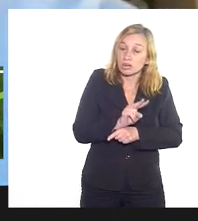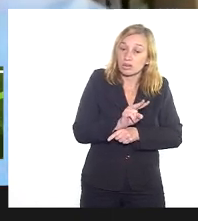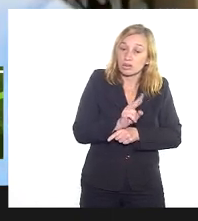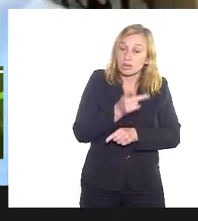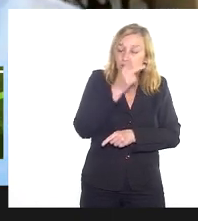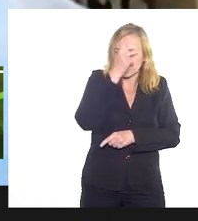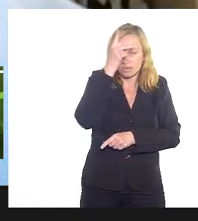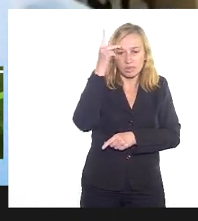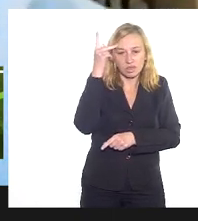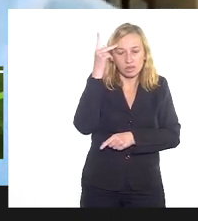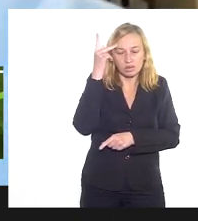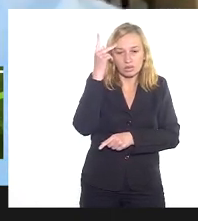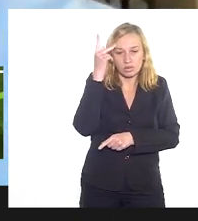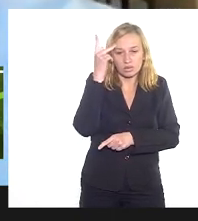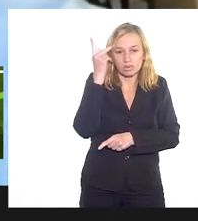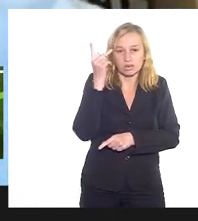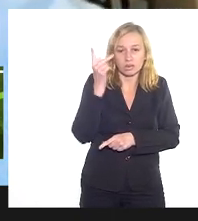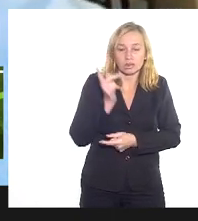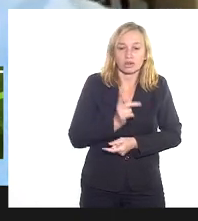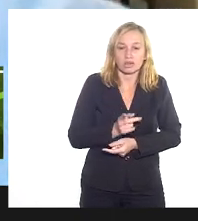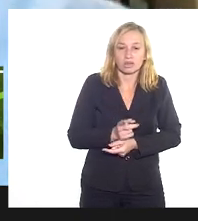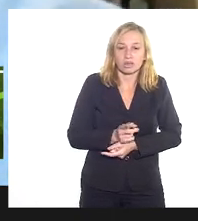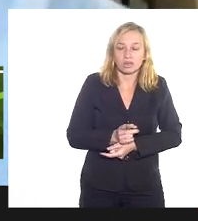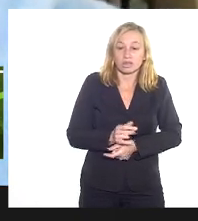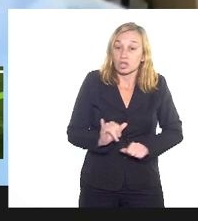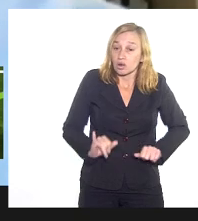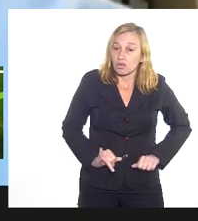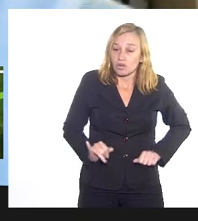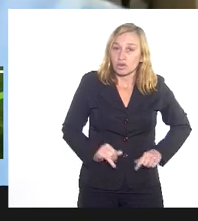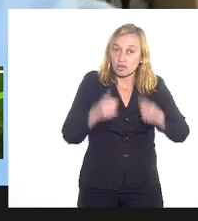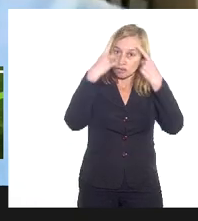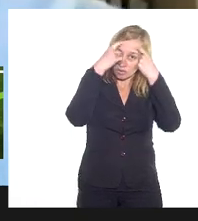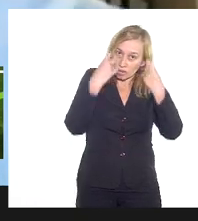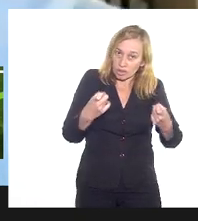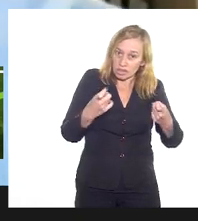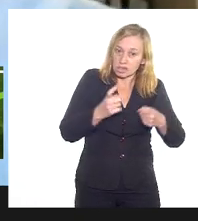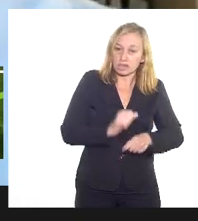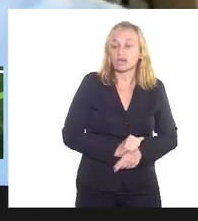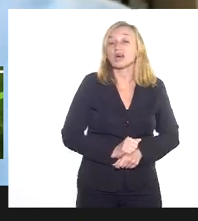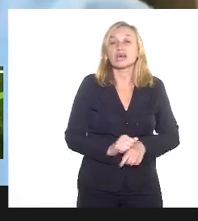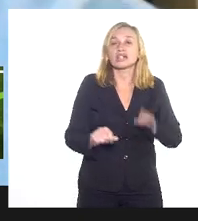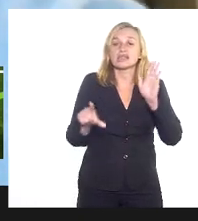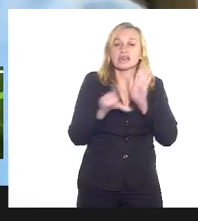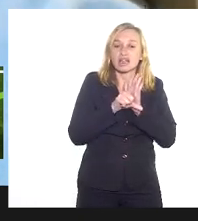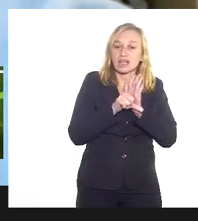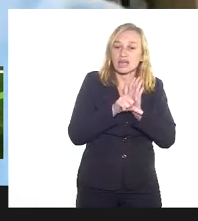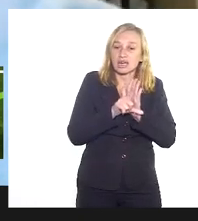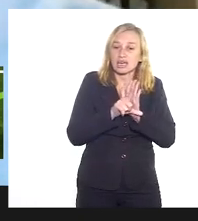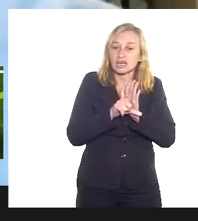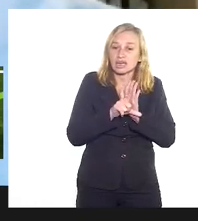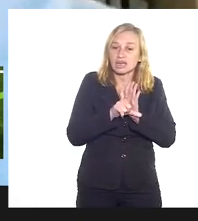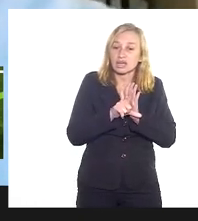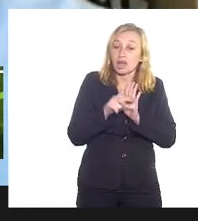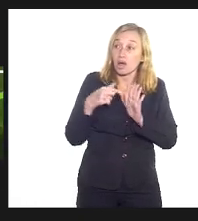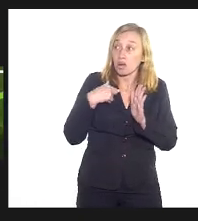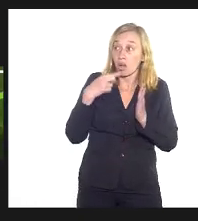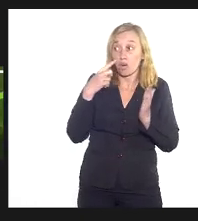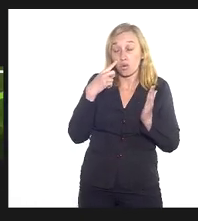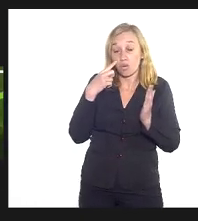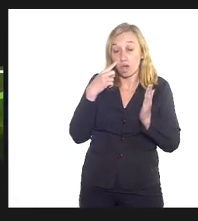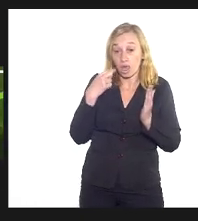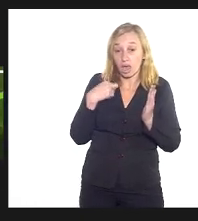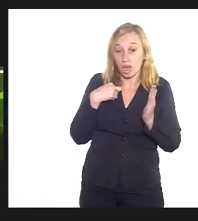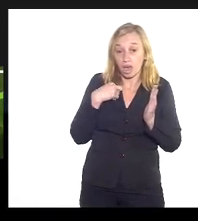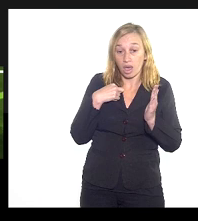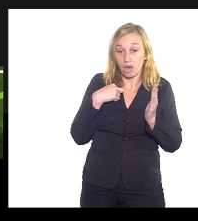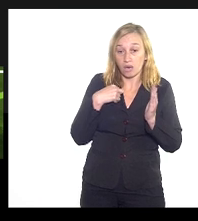e intolerância religiosa. Essa legislação, por acaso, eu tive o privilégio de ser